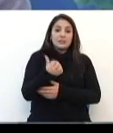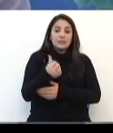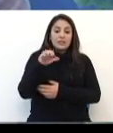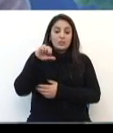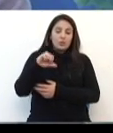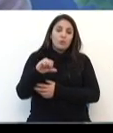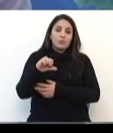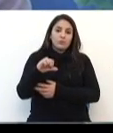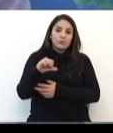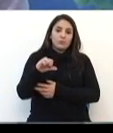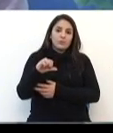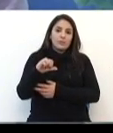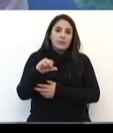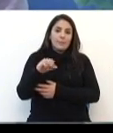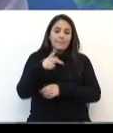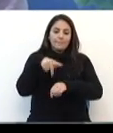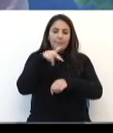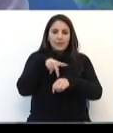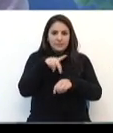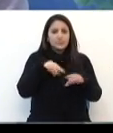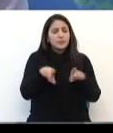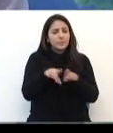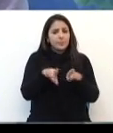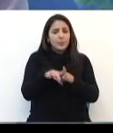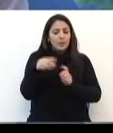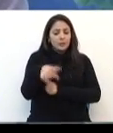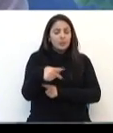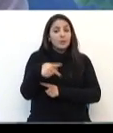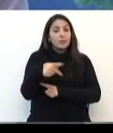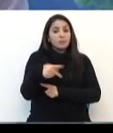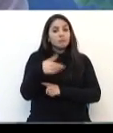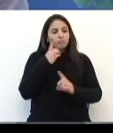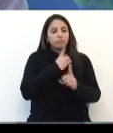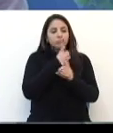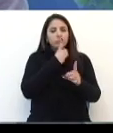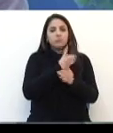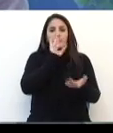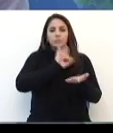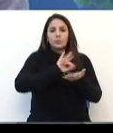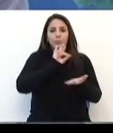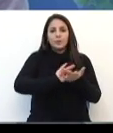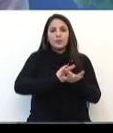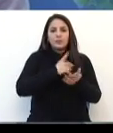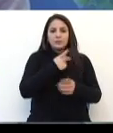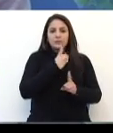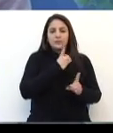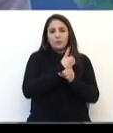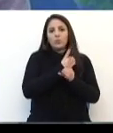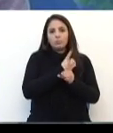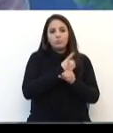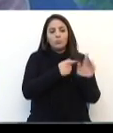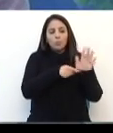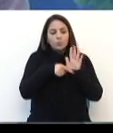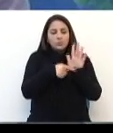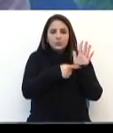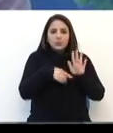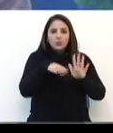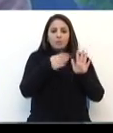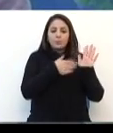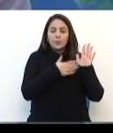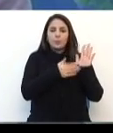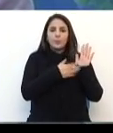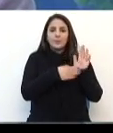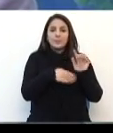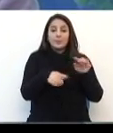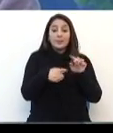países e o Sentinel dos Pampos esteve oficialmente nesse encontro, apresentando suas propostas. É importante